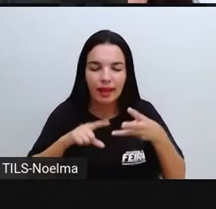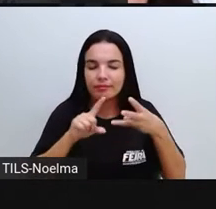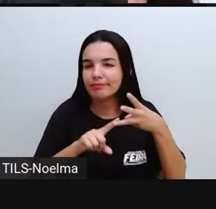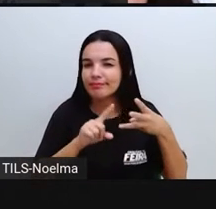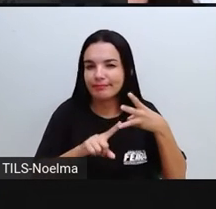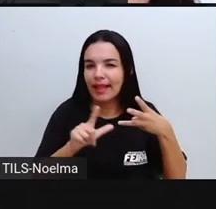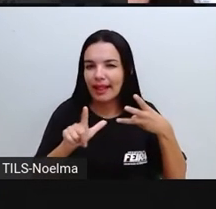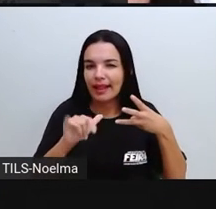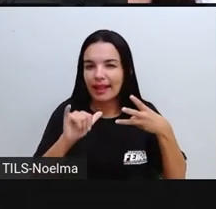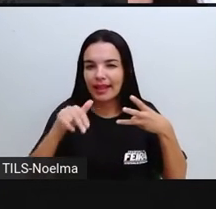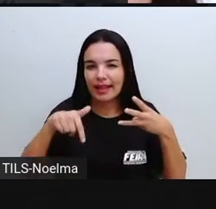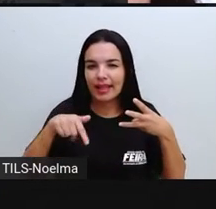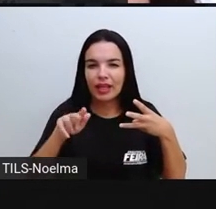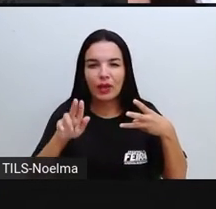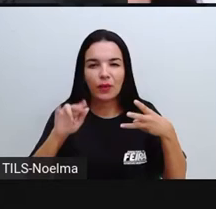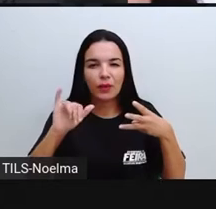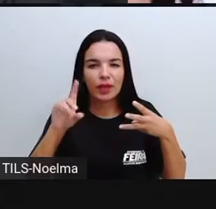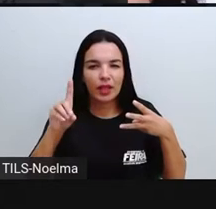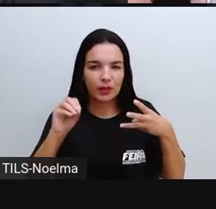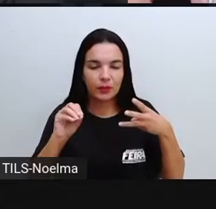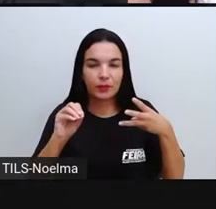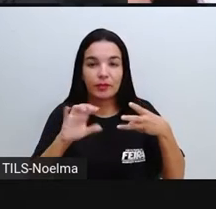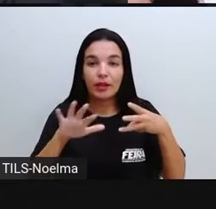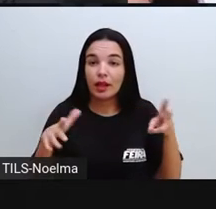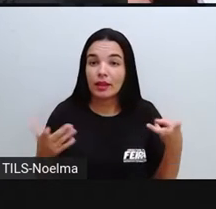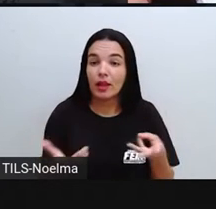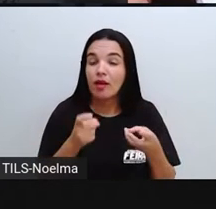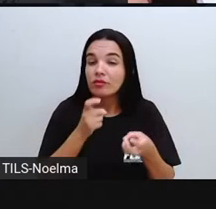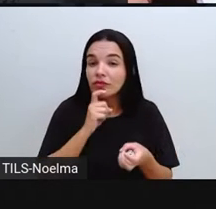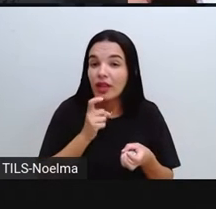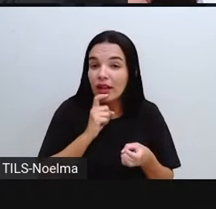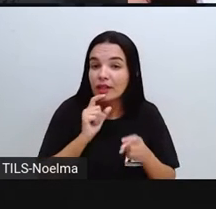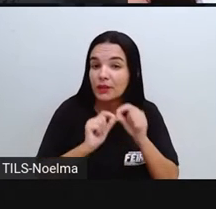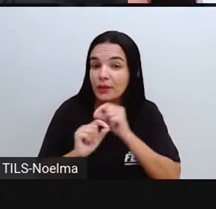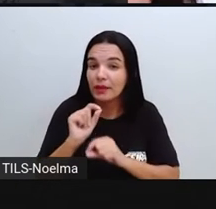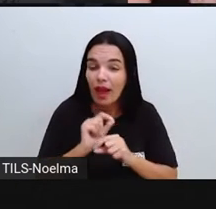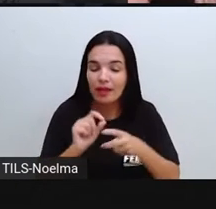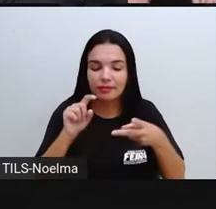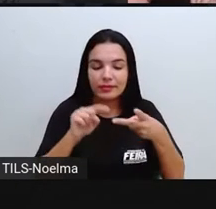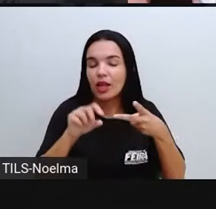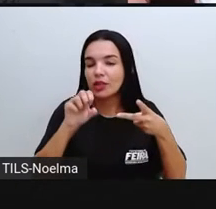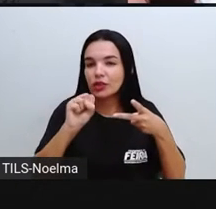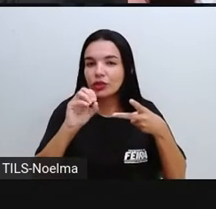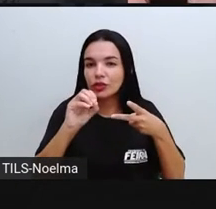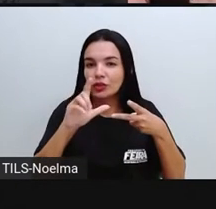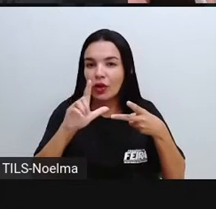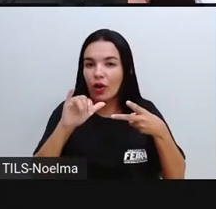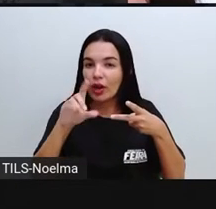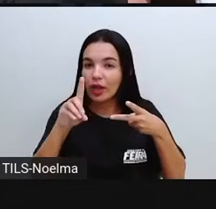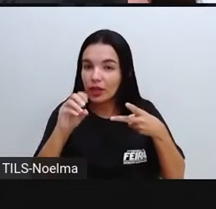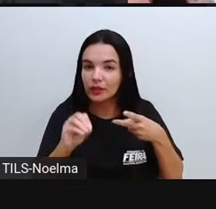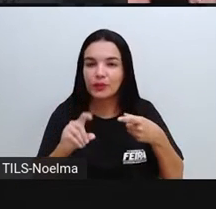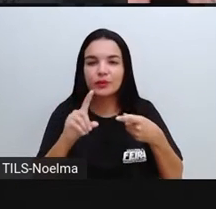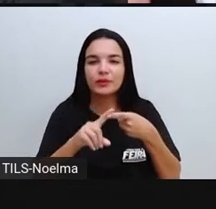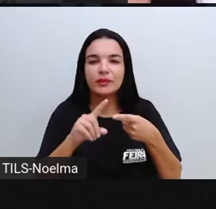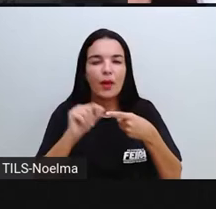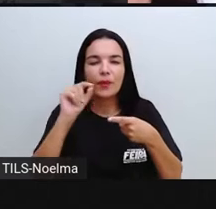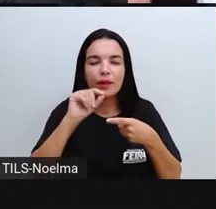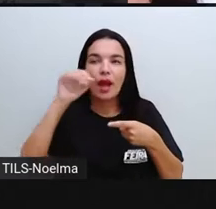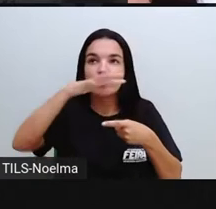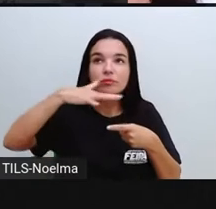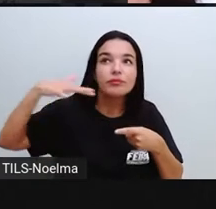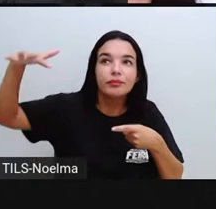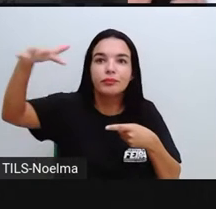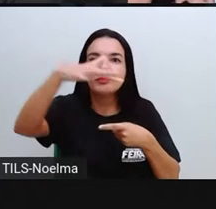Água é uma gota de Então, em três estados físicos, quais são? Sólido, líquido e